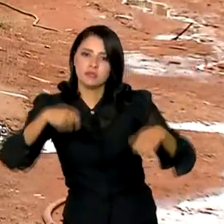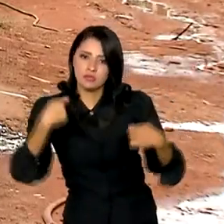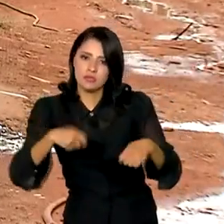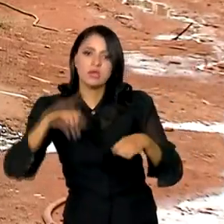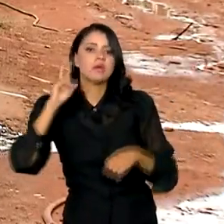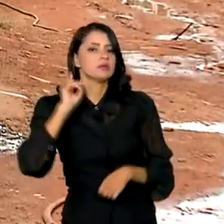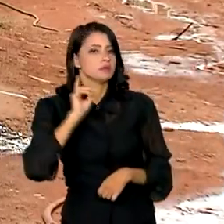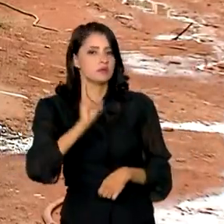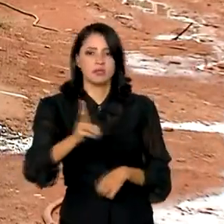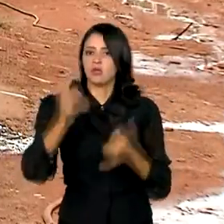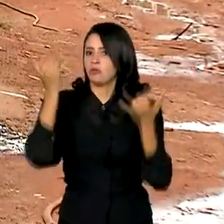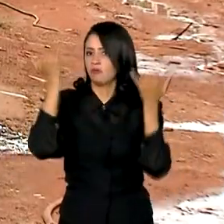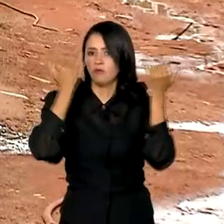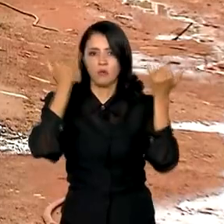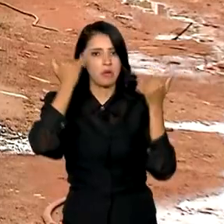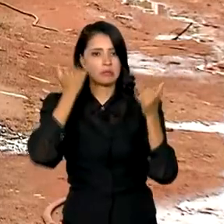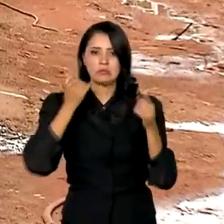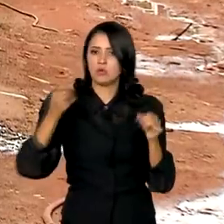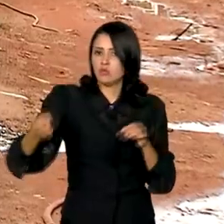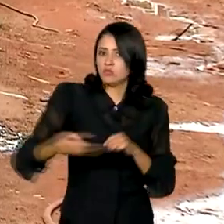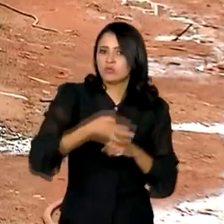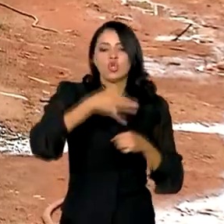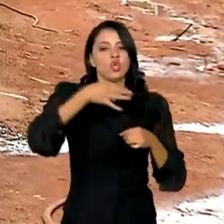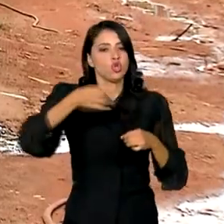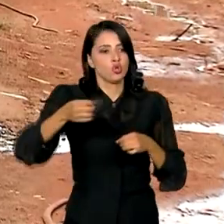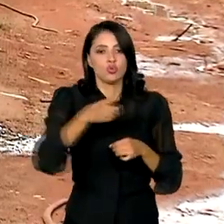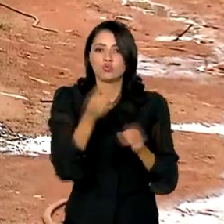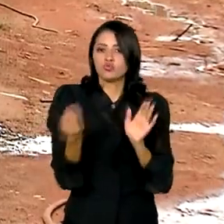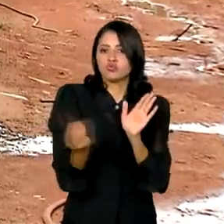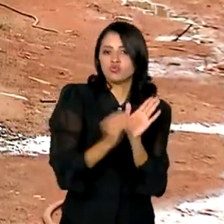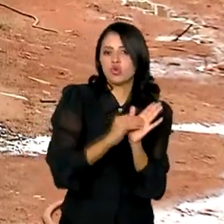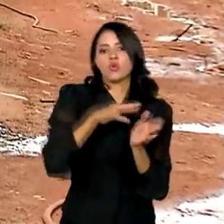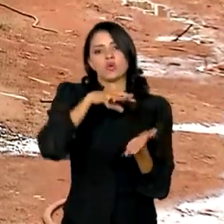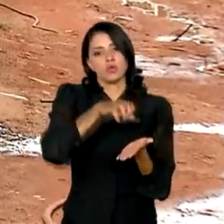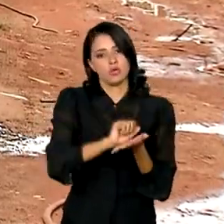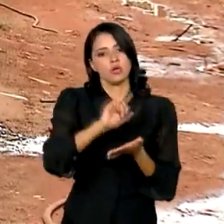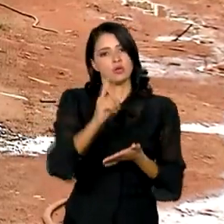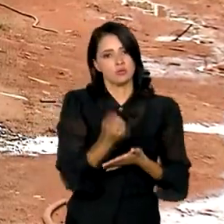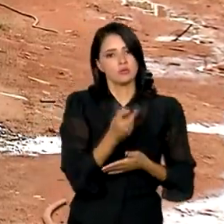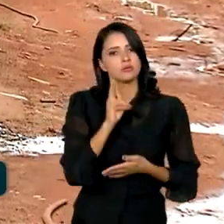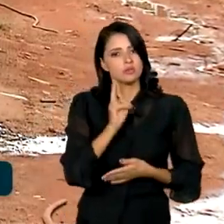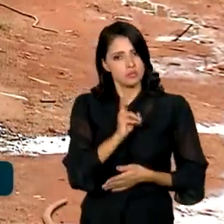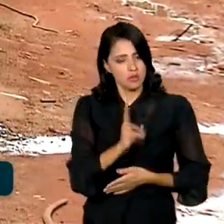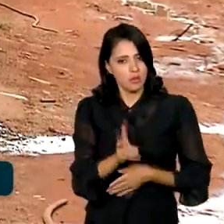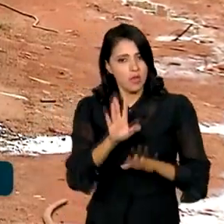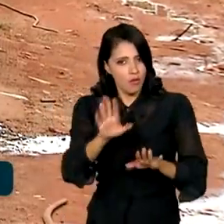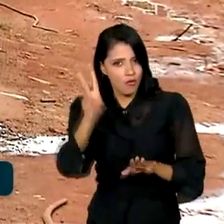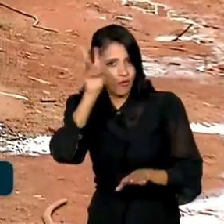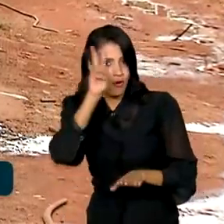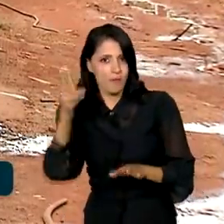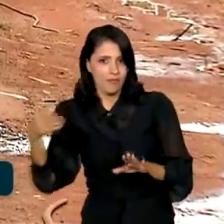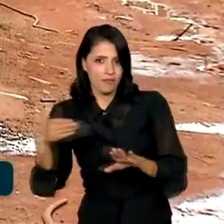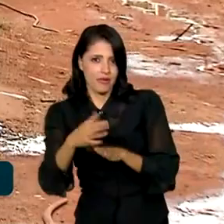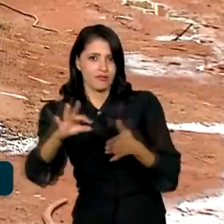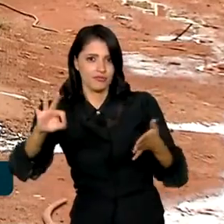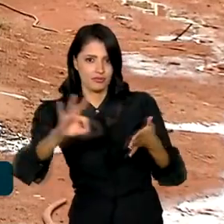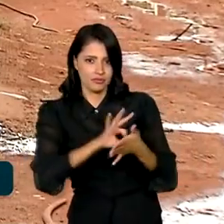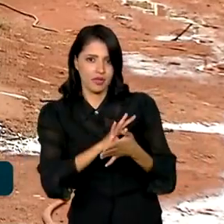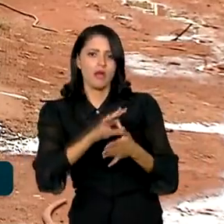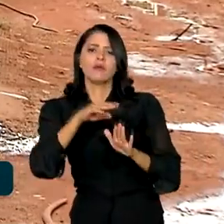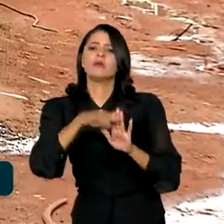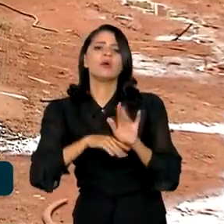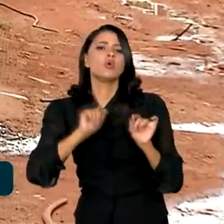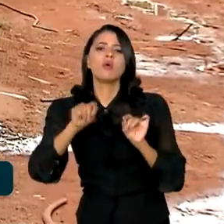atualizadas as informações da família no Cadastro Único. Lembrando que, para ingressar no programa, a